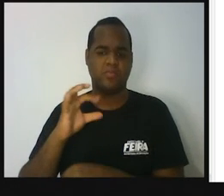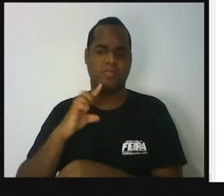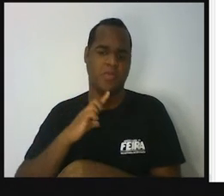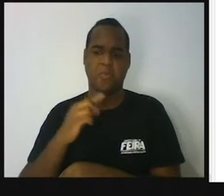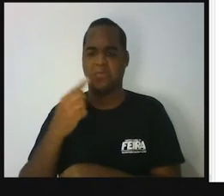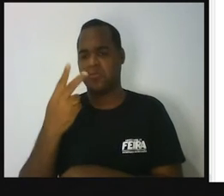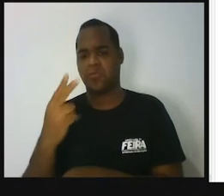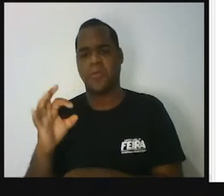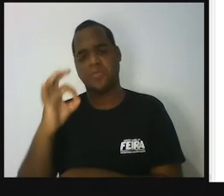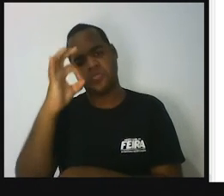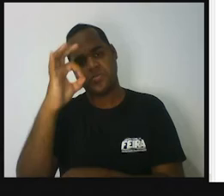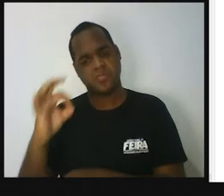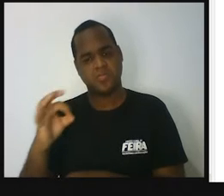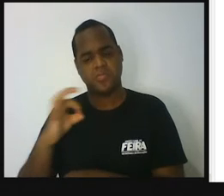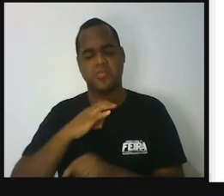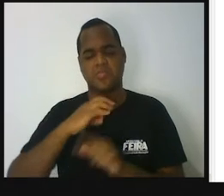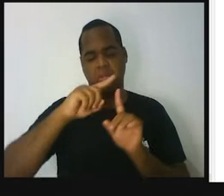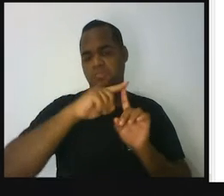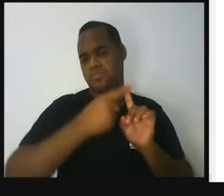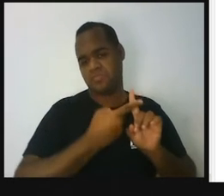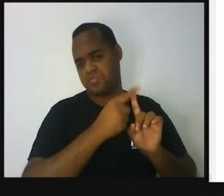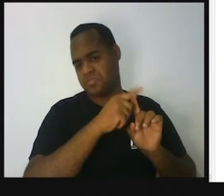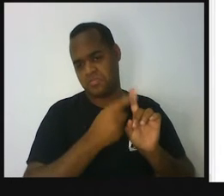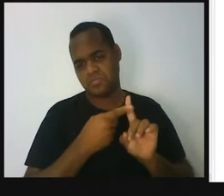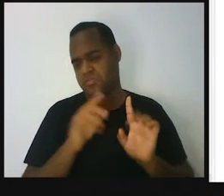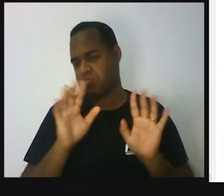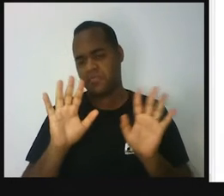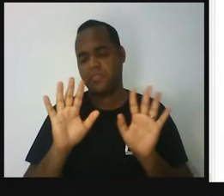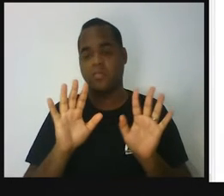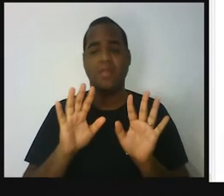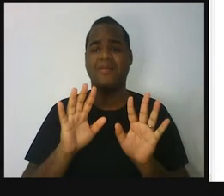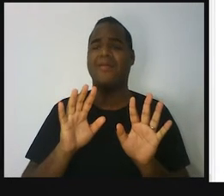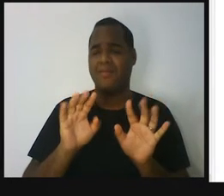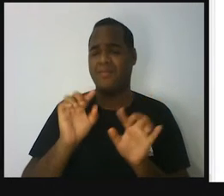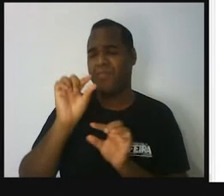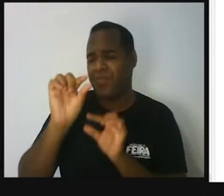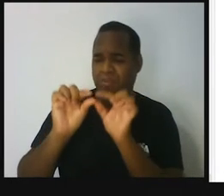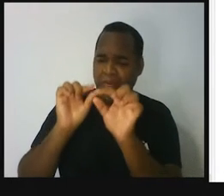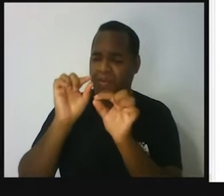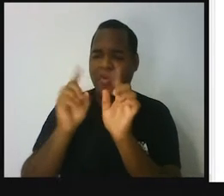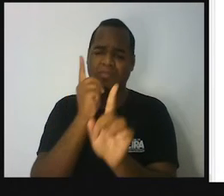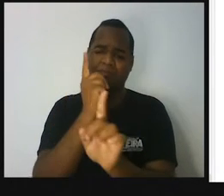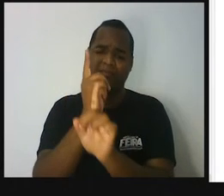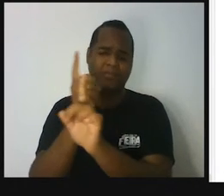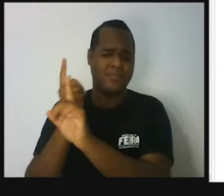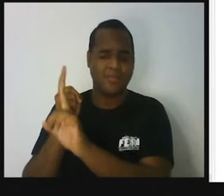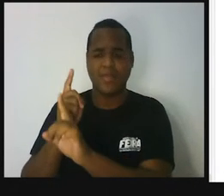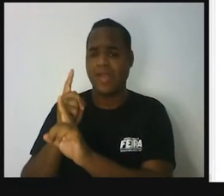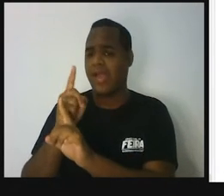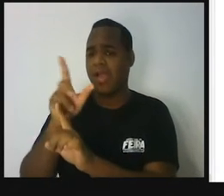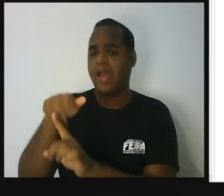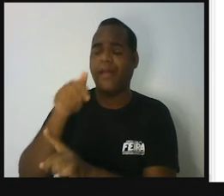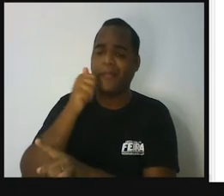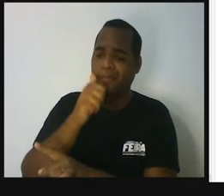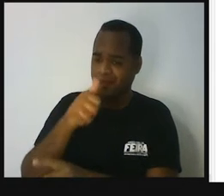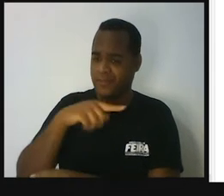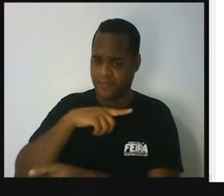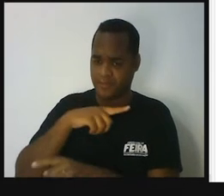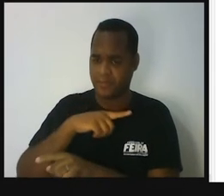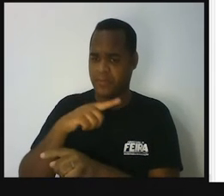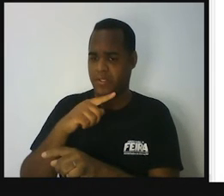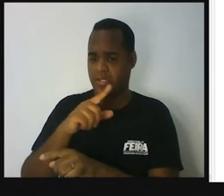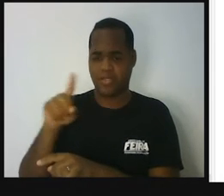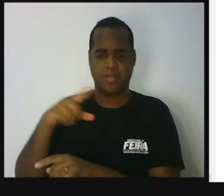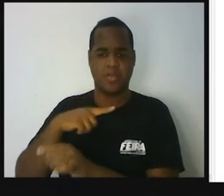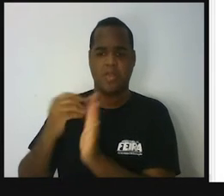% das gestações. Então, é muito raro, né? Uma mulher conseguir ter mais de